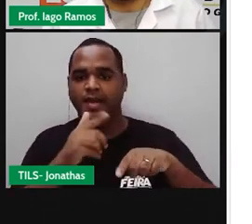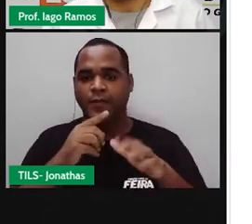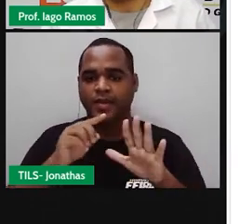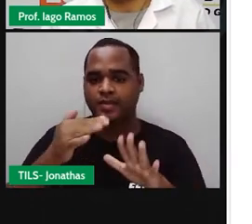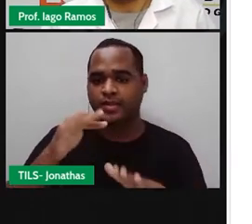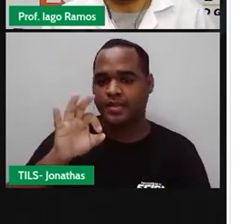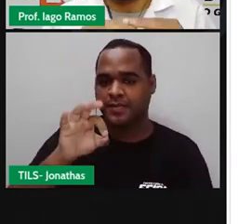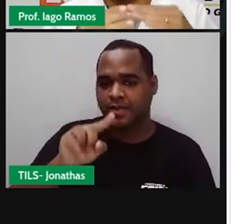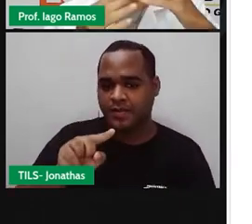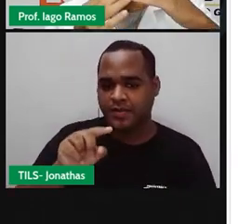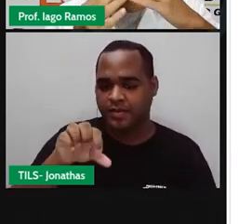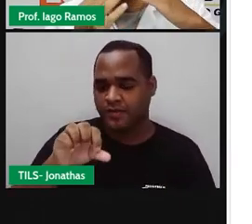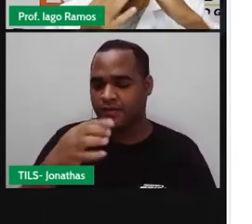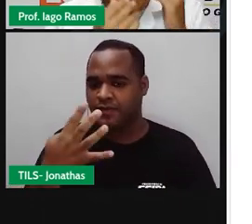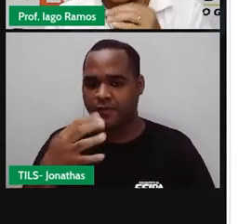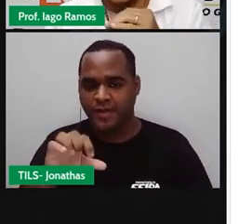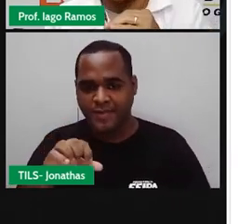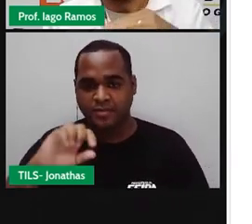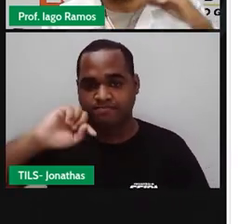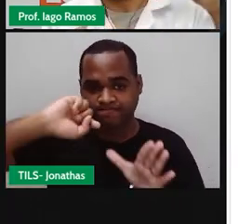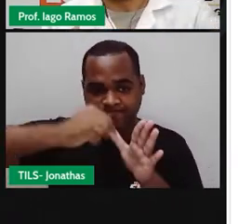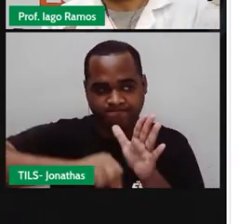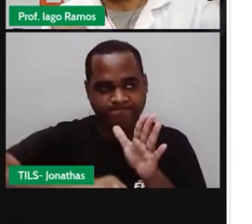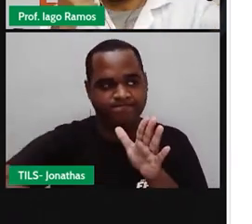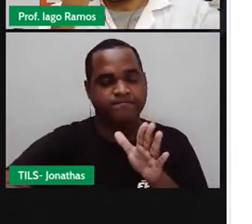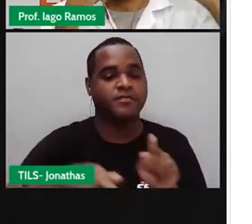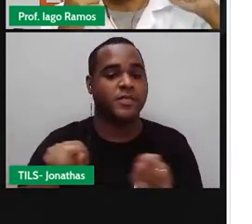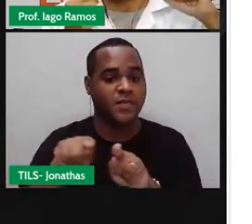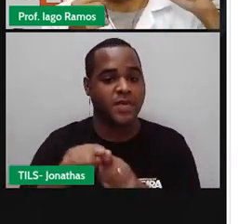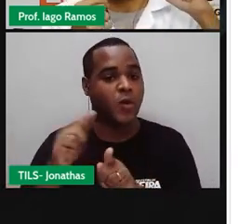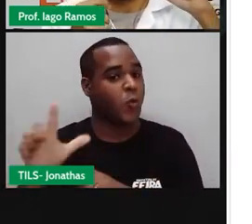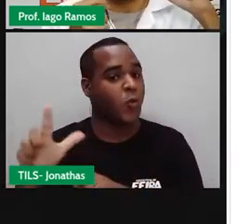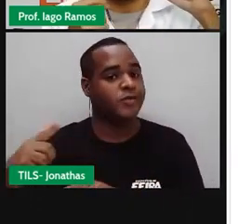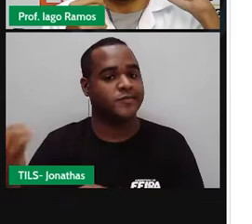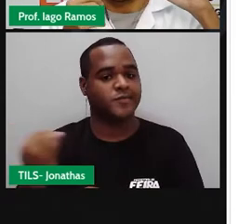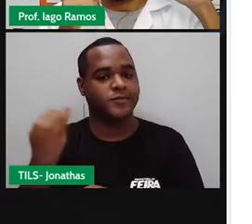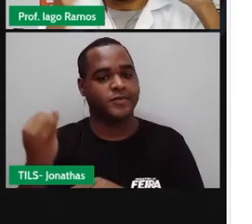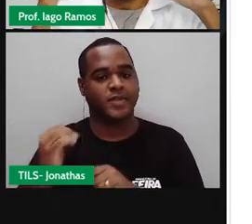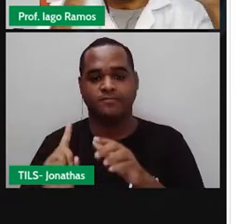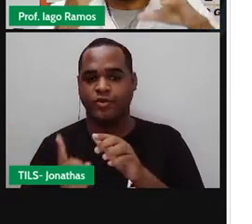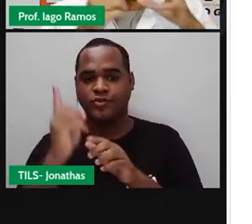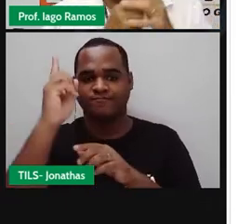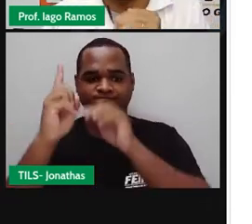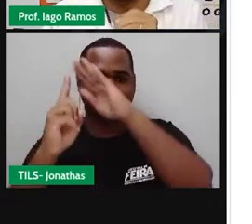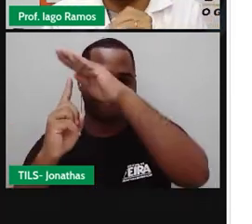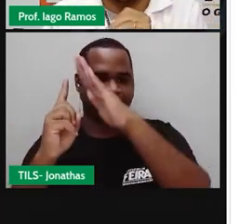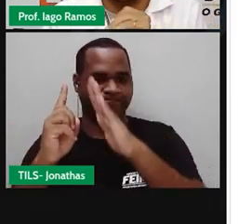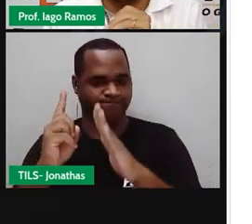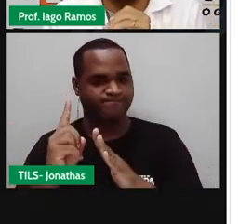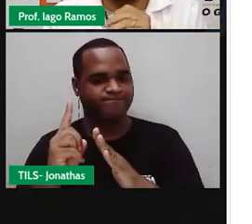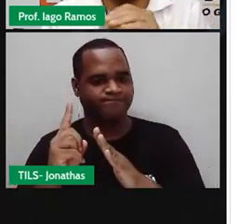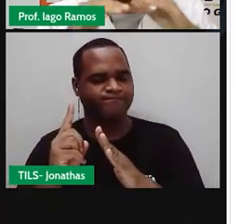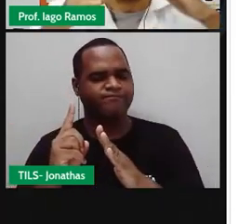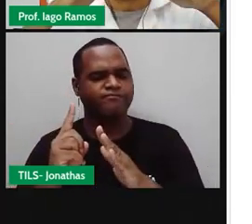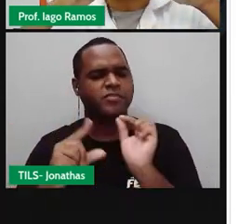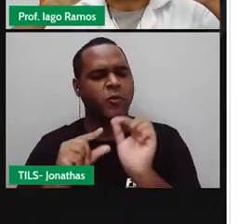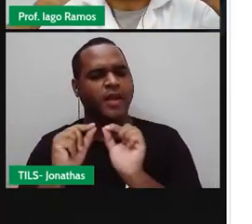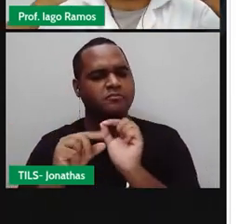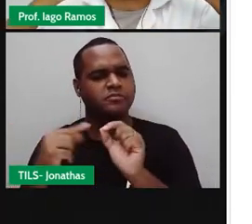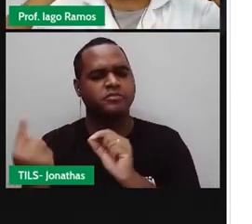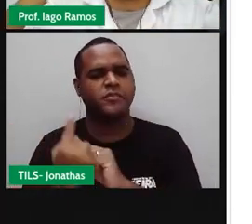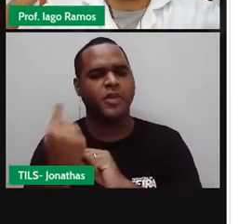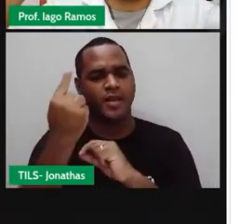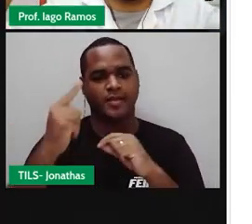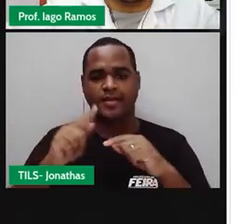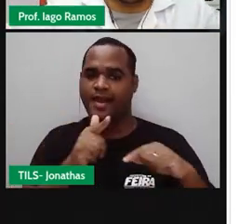metros de profundidade, e o ponto mais alto que é o Monte Everest. Como é que funciona essa coisa de altitude? O